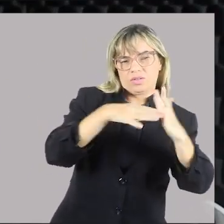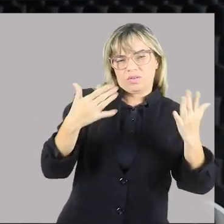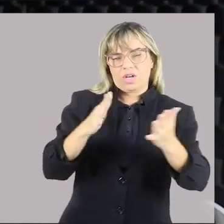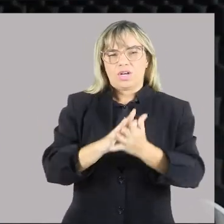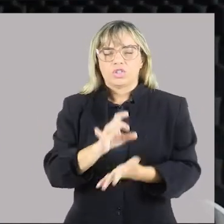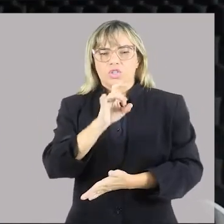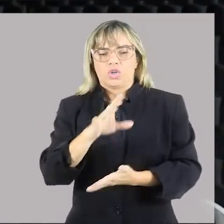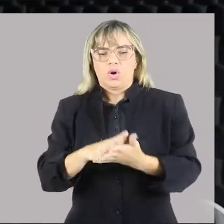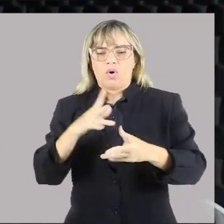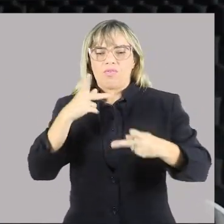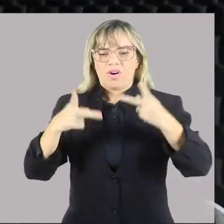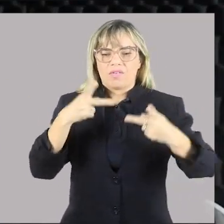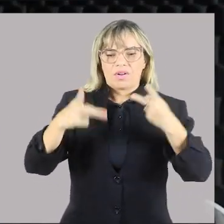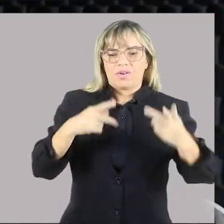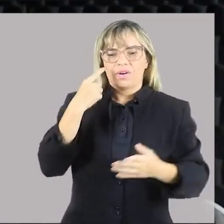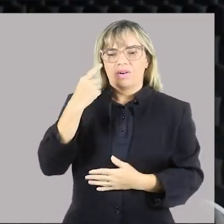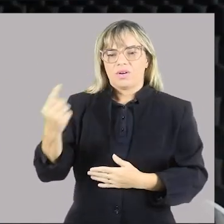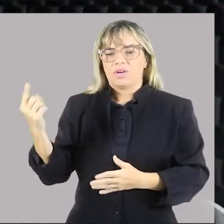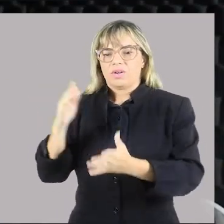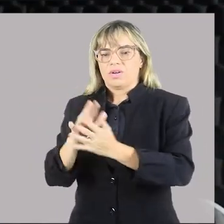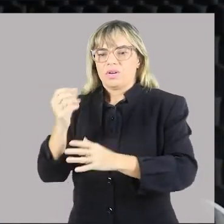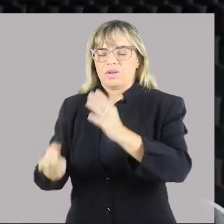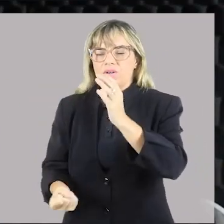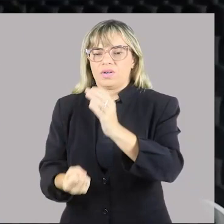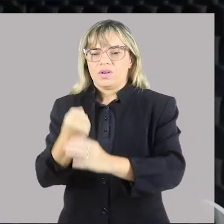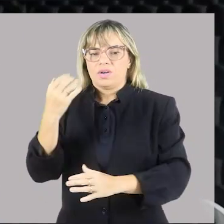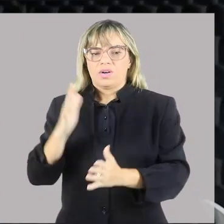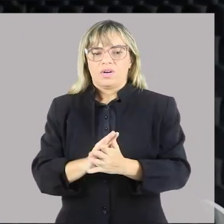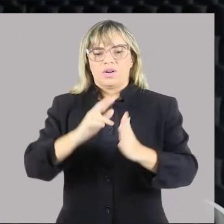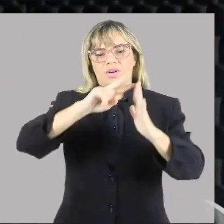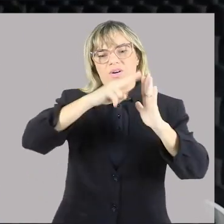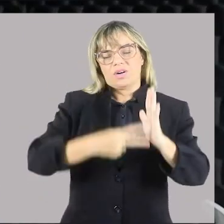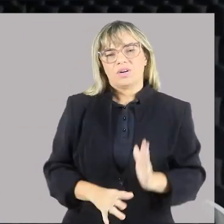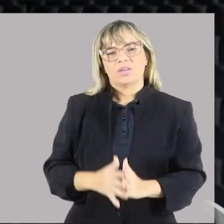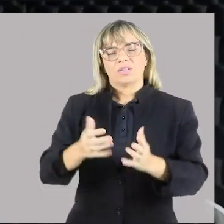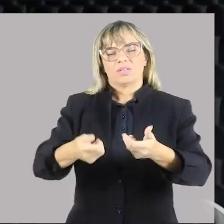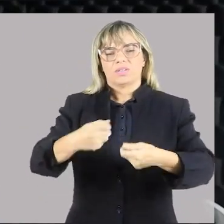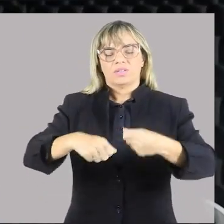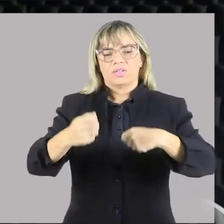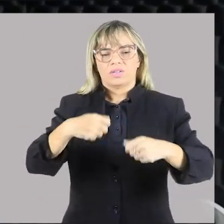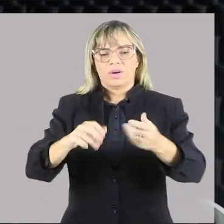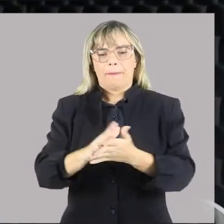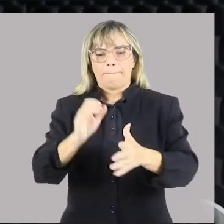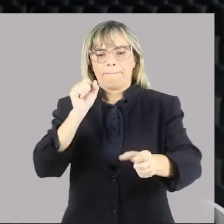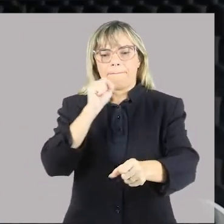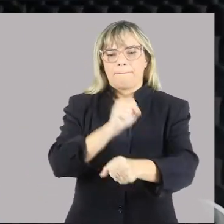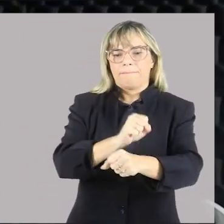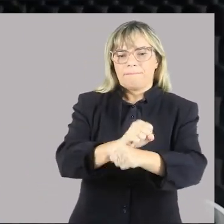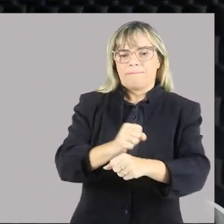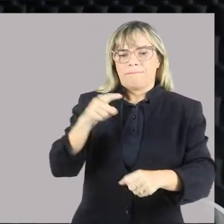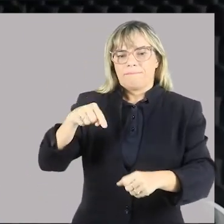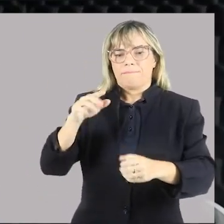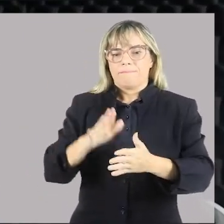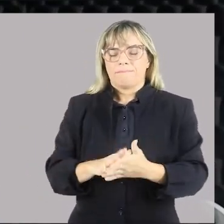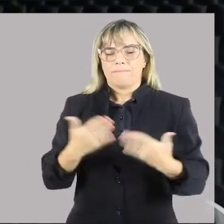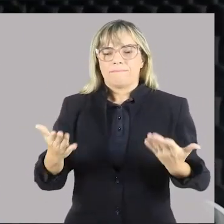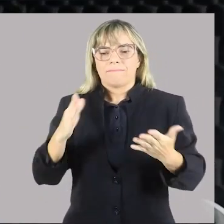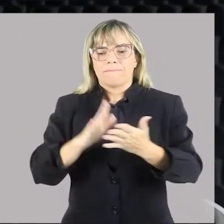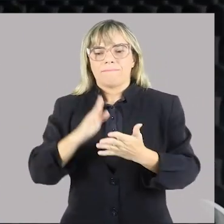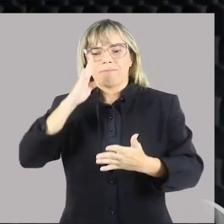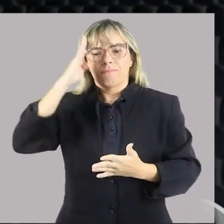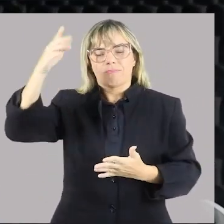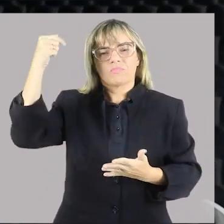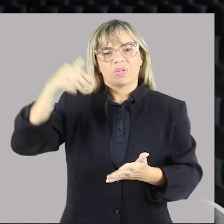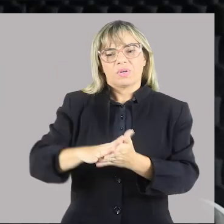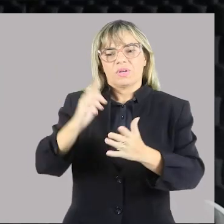palavras, que diz que é aquele que surge em momentos de recessão da economia, causado principalmente por crises internas